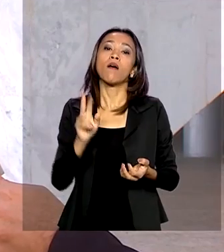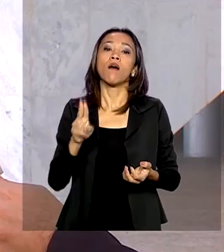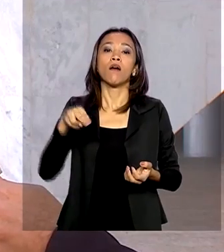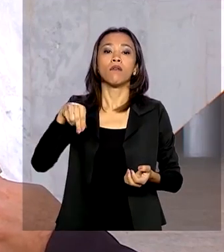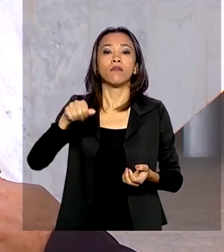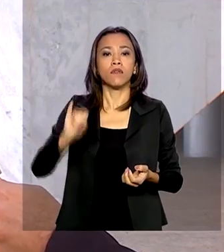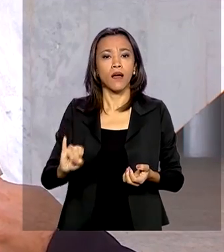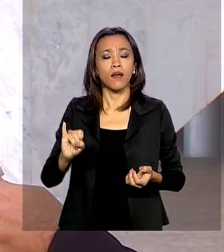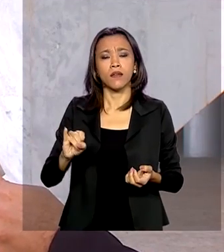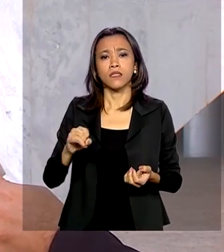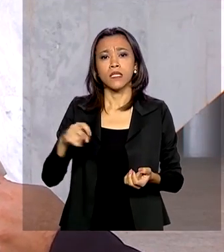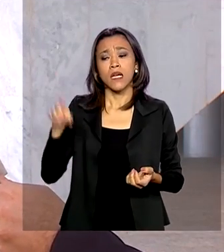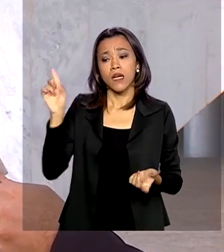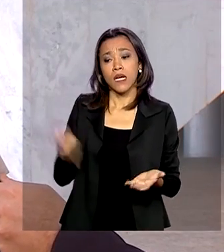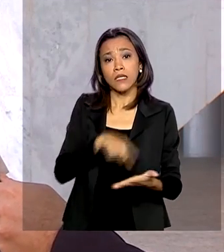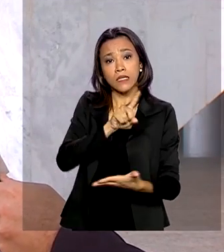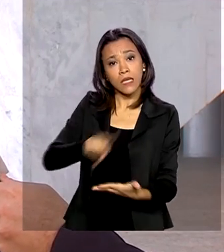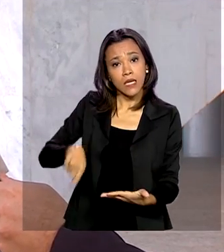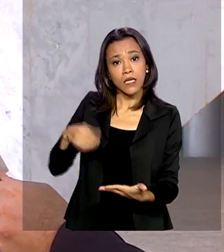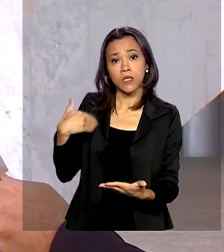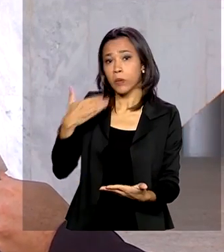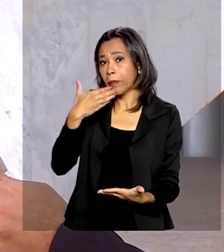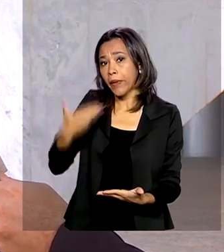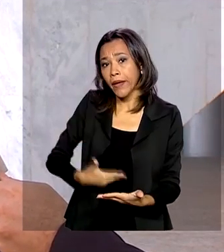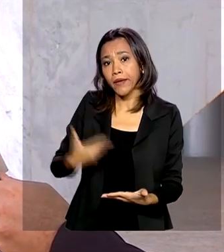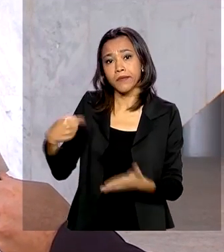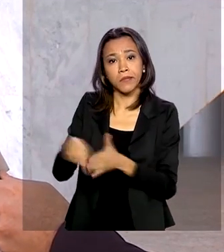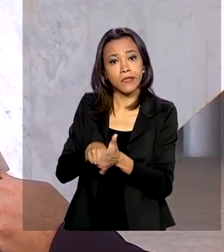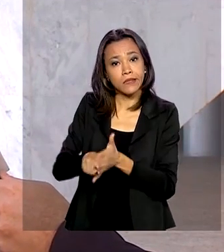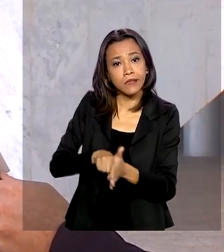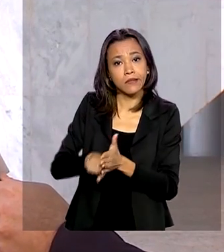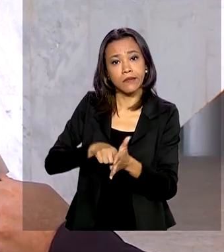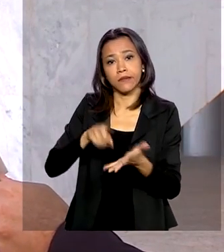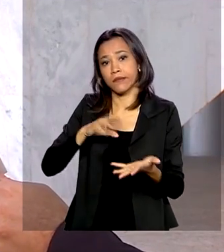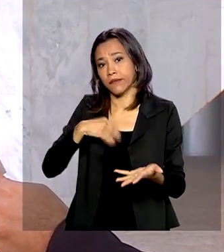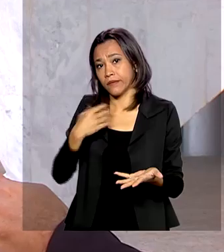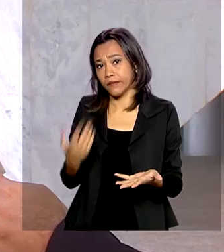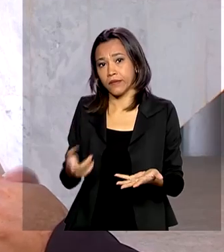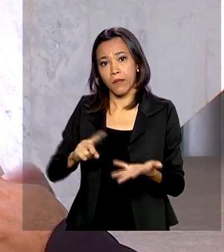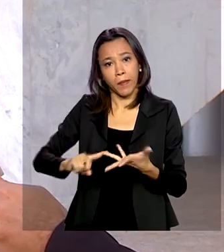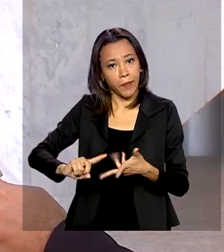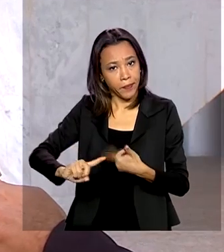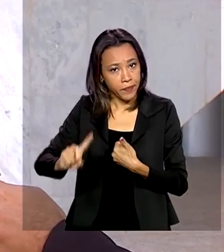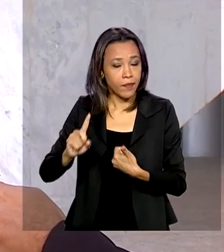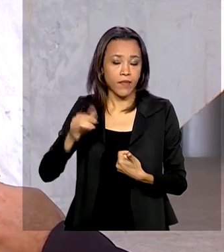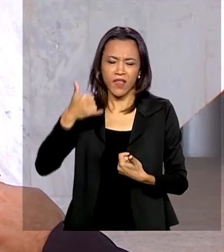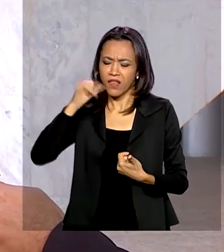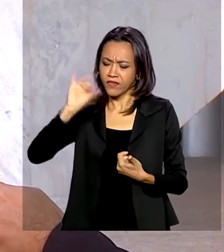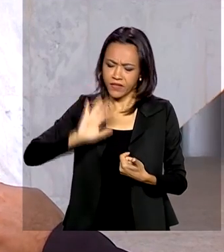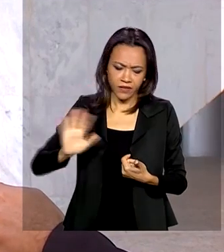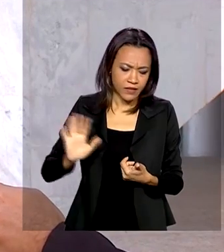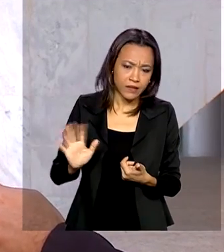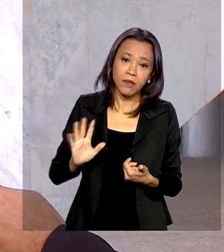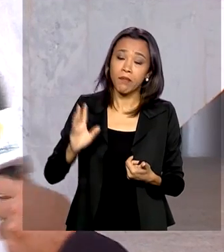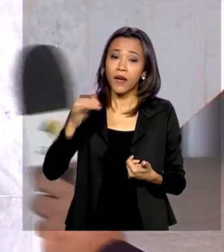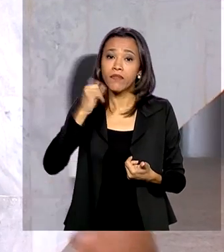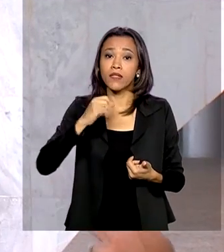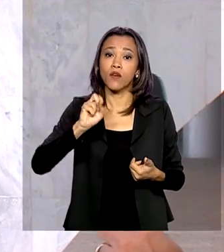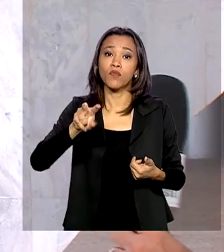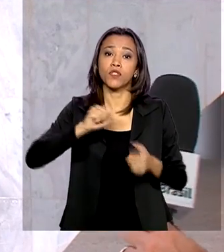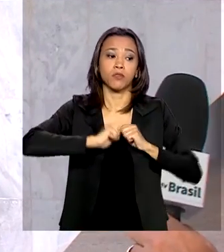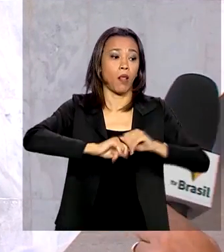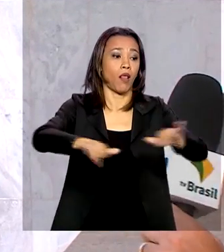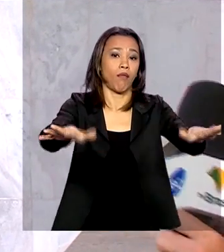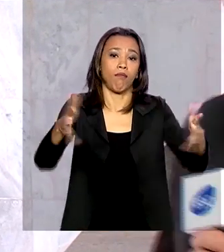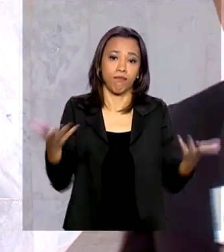suspendendo as autorizações de ingresso em terras indígenas quando necessário, principalmente viabilizando a precaução e difusão do vírus. Muito